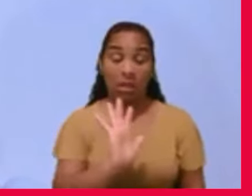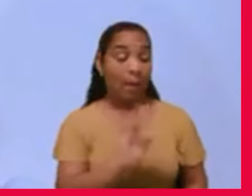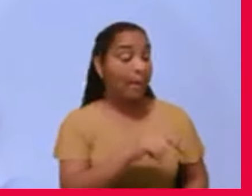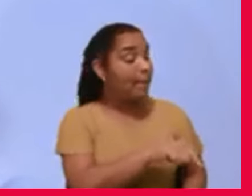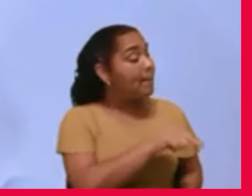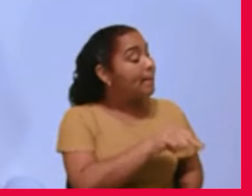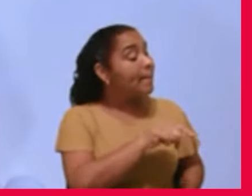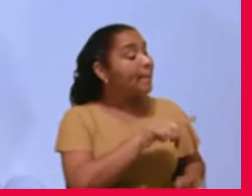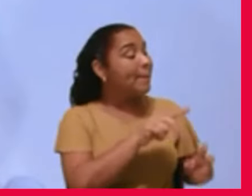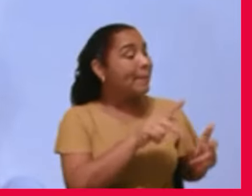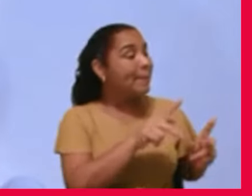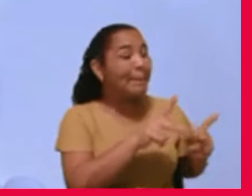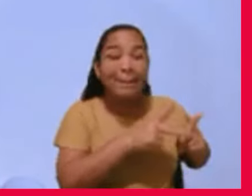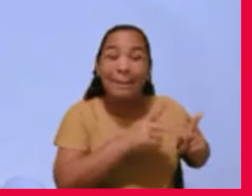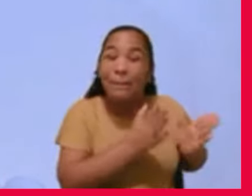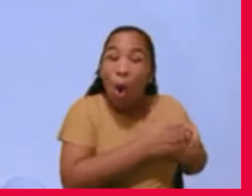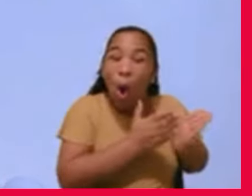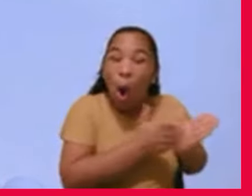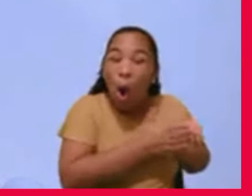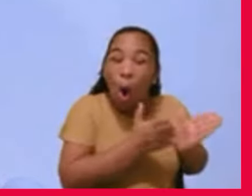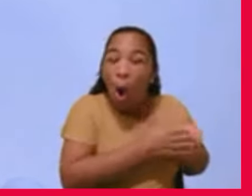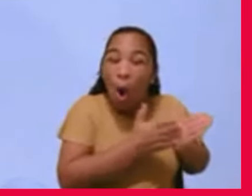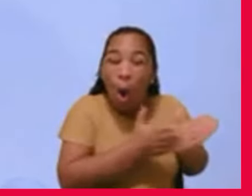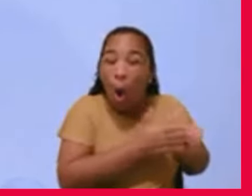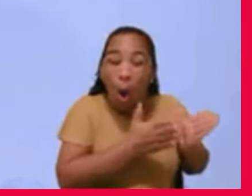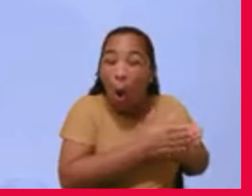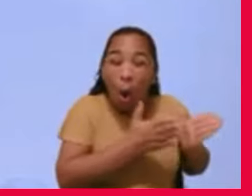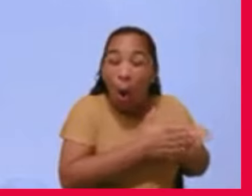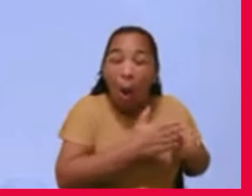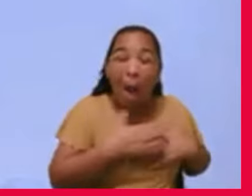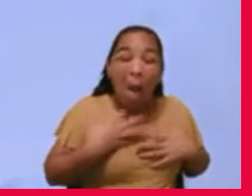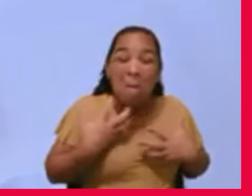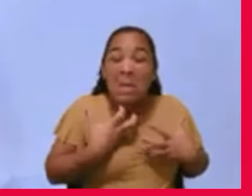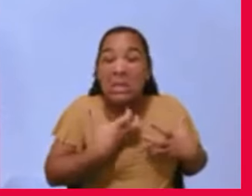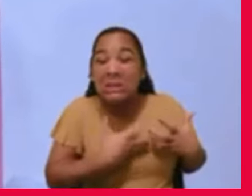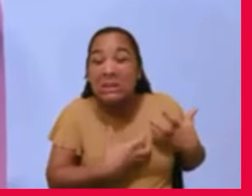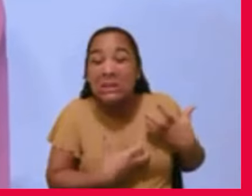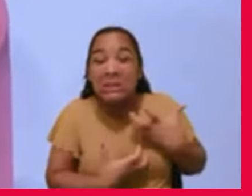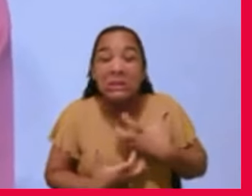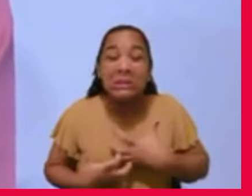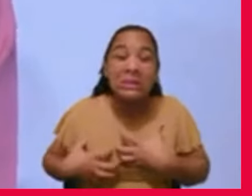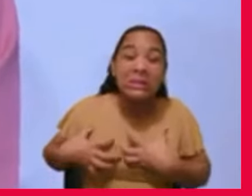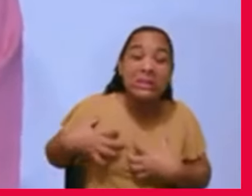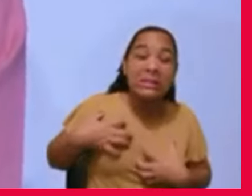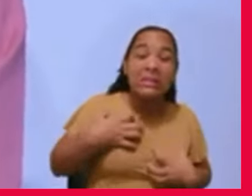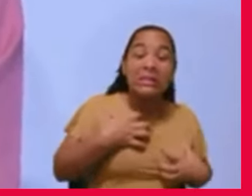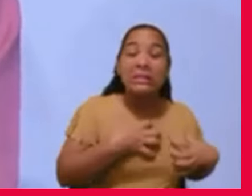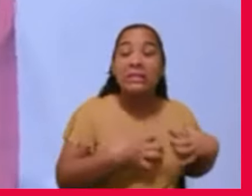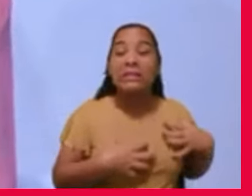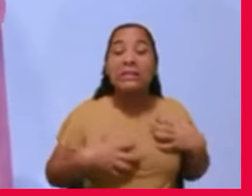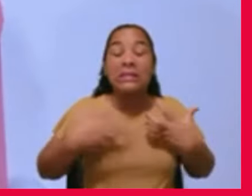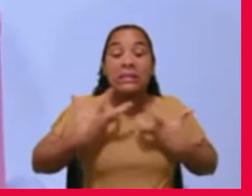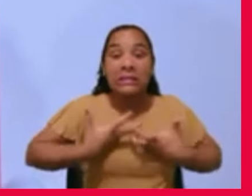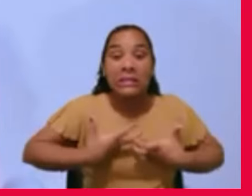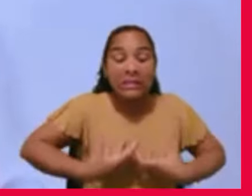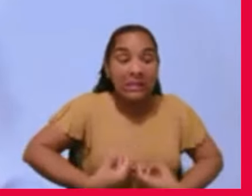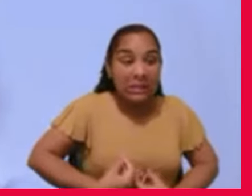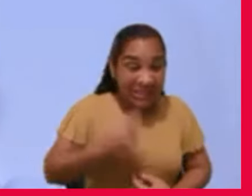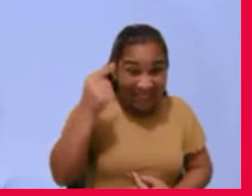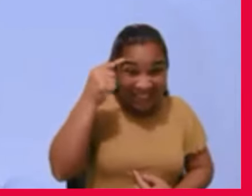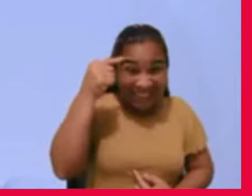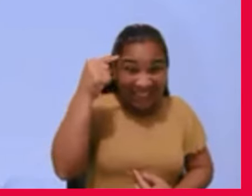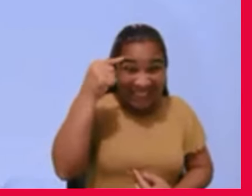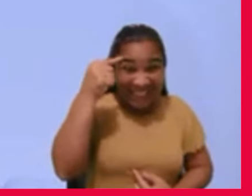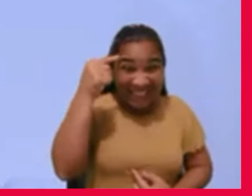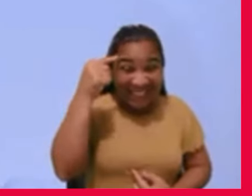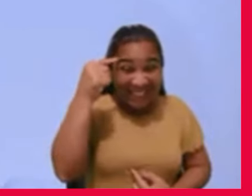doméstico, que vive amargurado pela sociedade, que tem fixações mentais provenientes